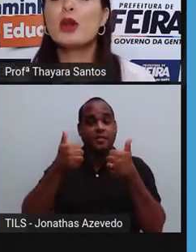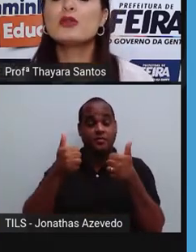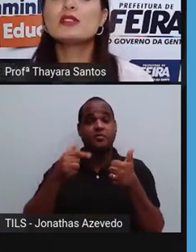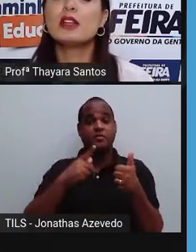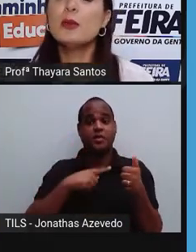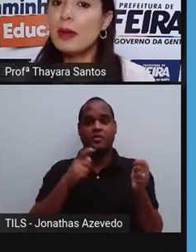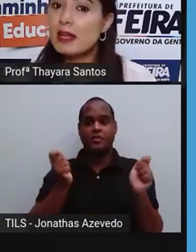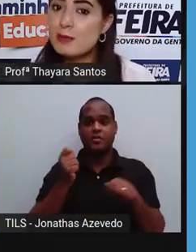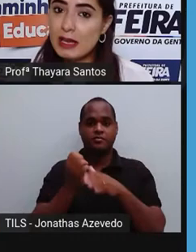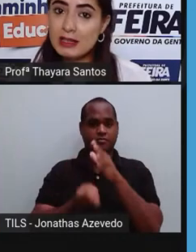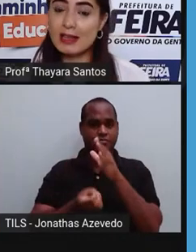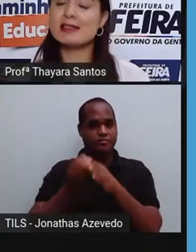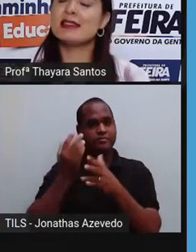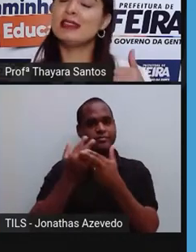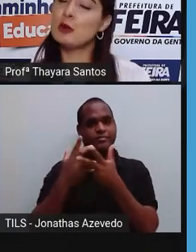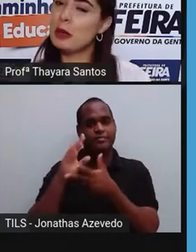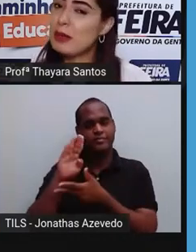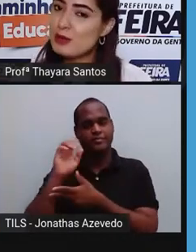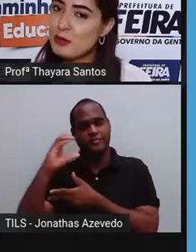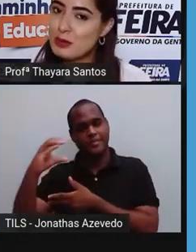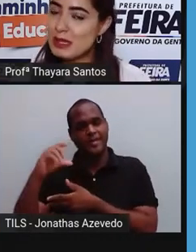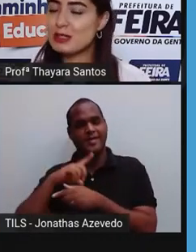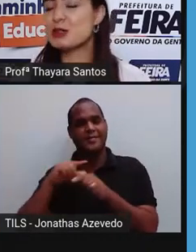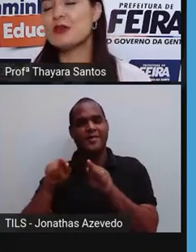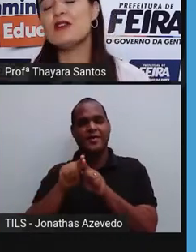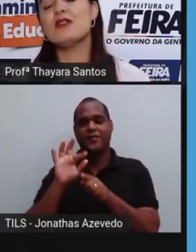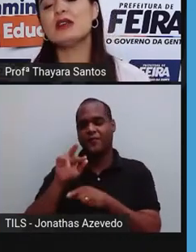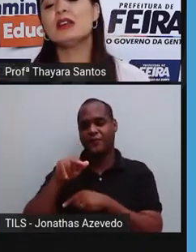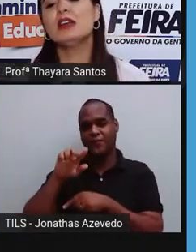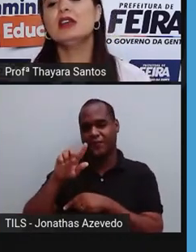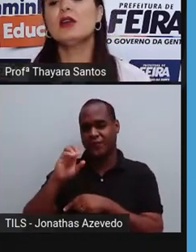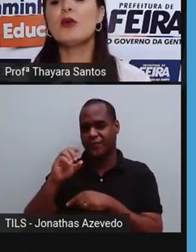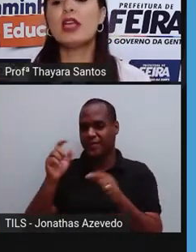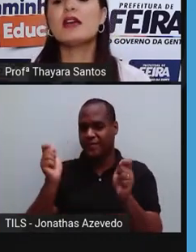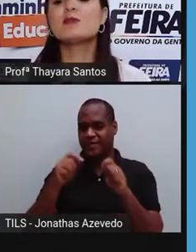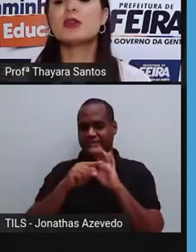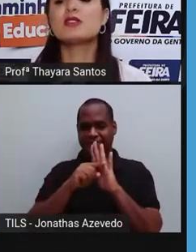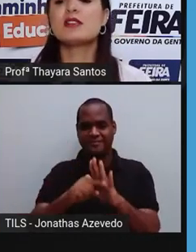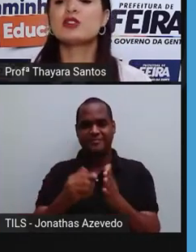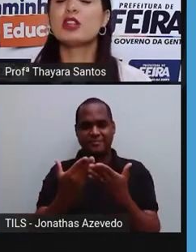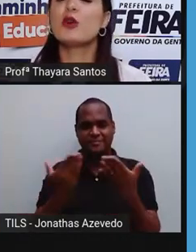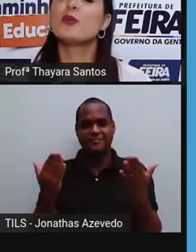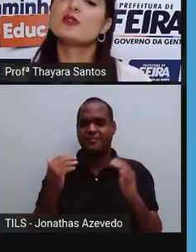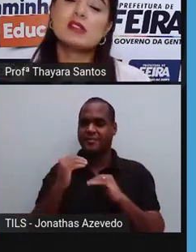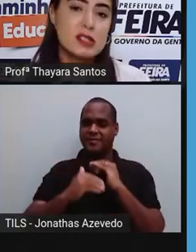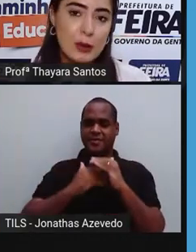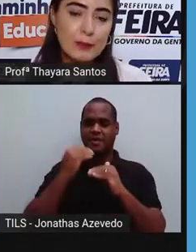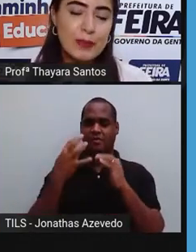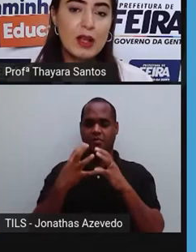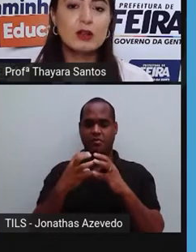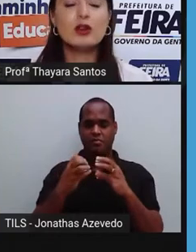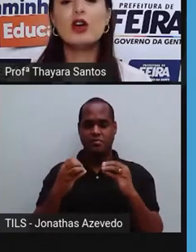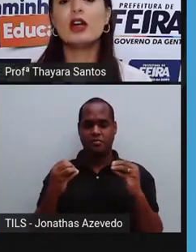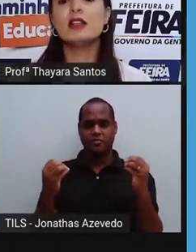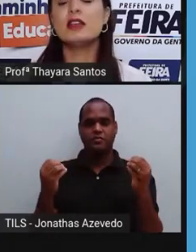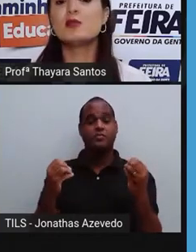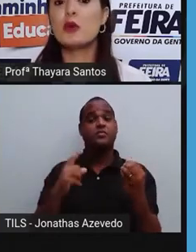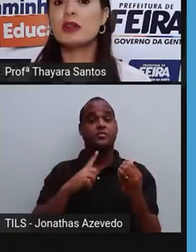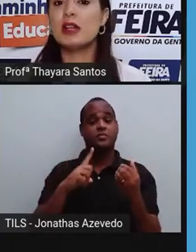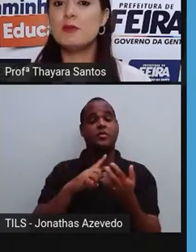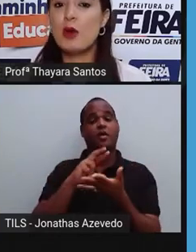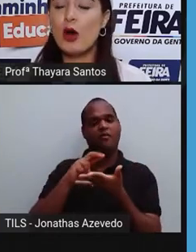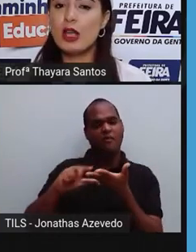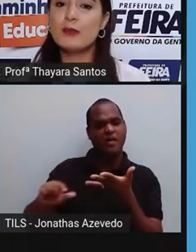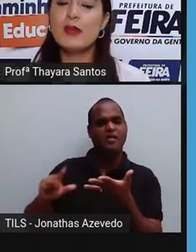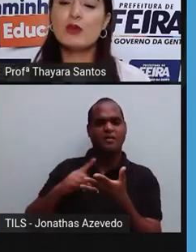produzido pelas bactérias e também pelos fungos que a gente vai ver. Então o que é esse processo de decomposição? Todo organismo,